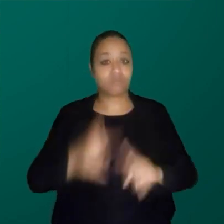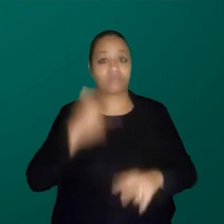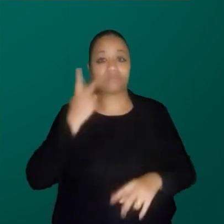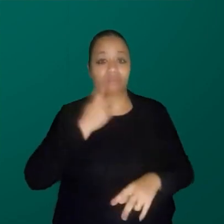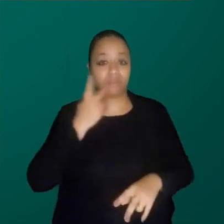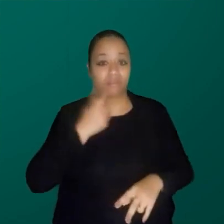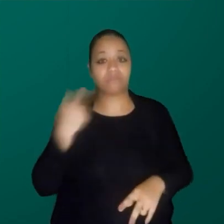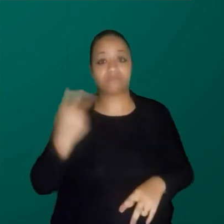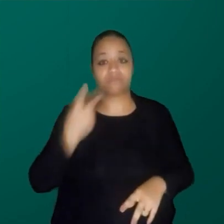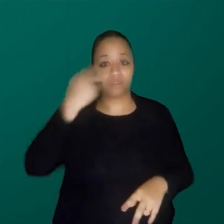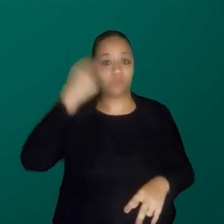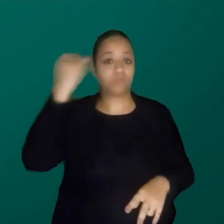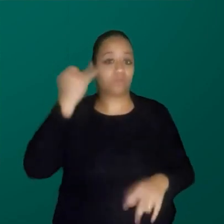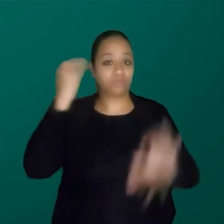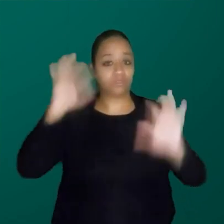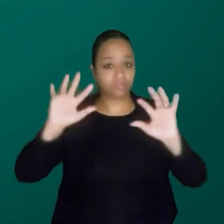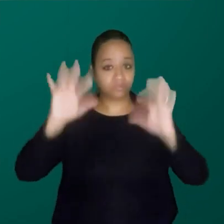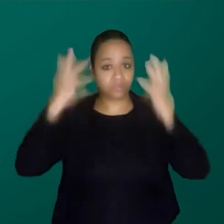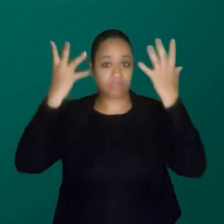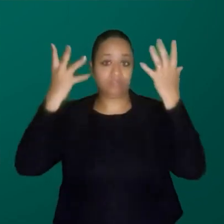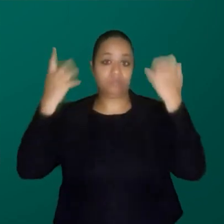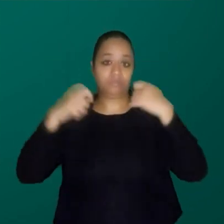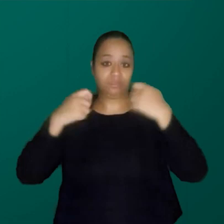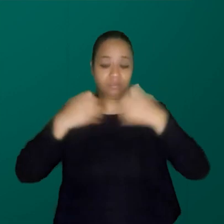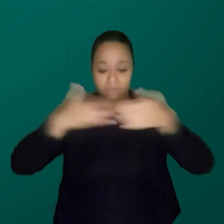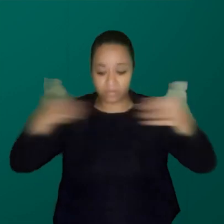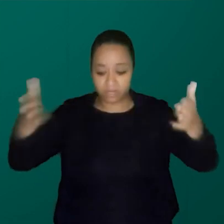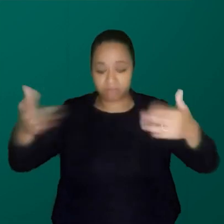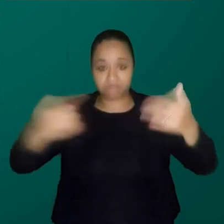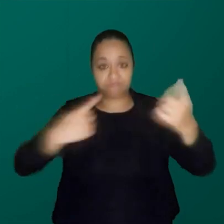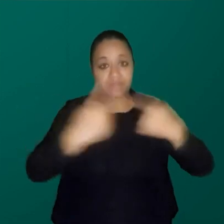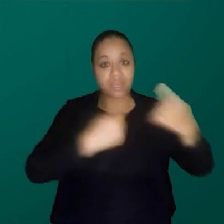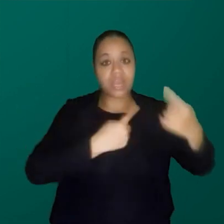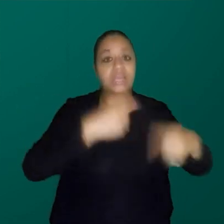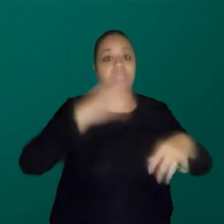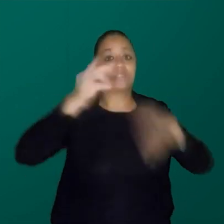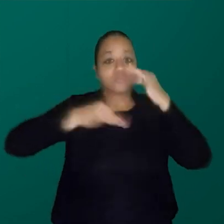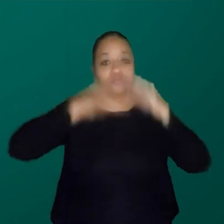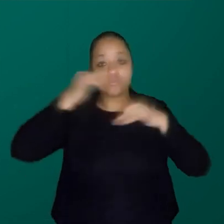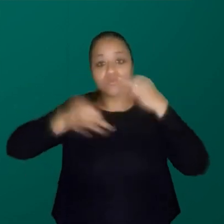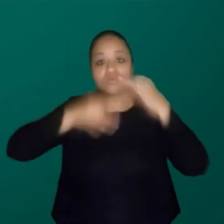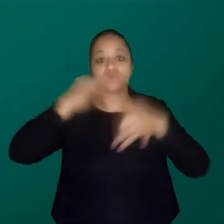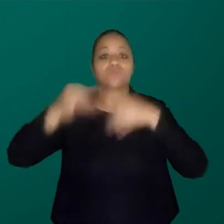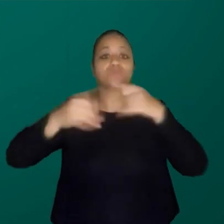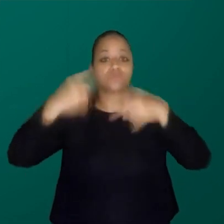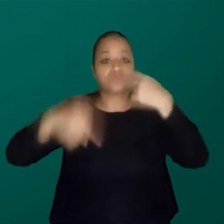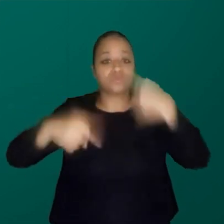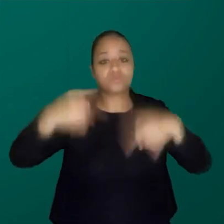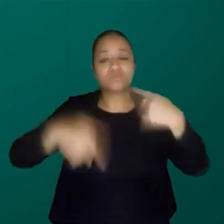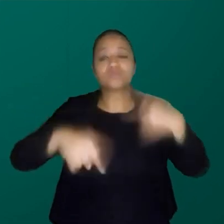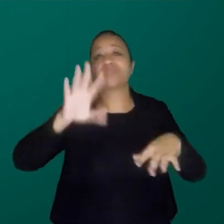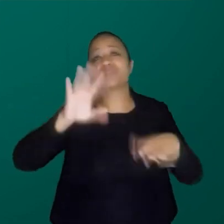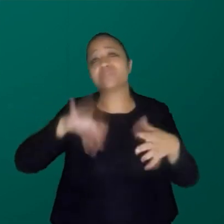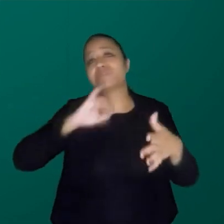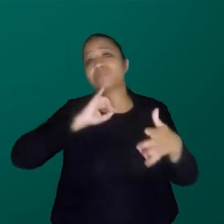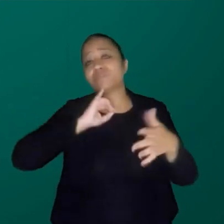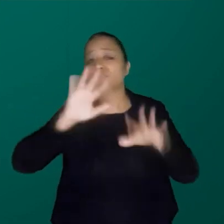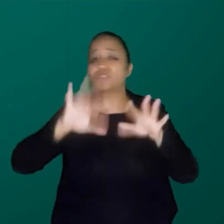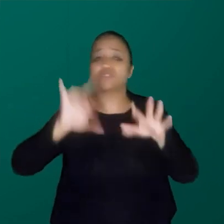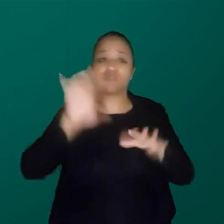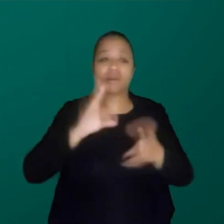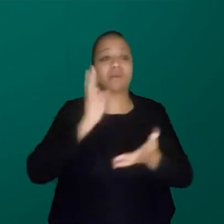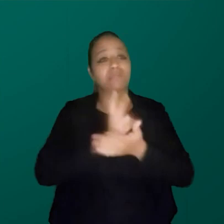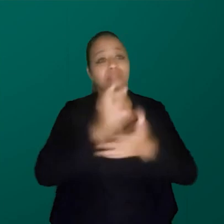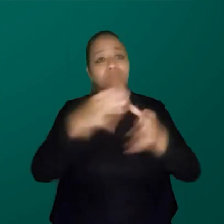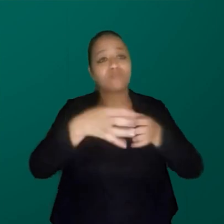muito valioso que o evento tenha, enfim, aberto espaço para a gente falar sobre isso, mas também lamento que seja sempre um espaço onde as pessoas que às vezes já